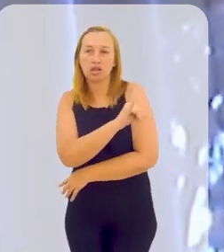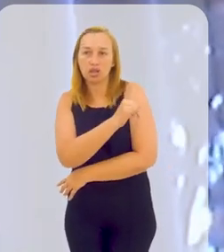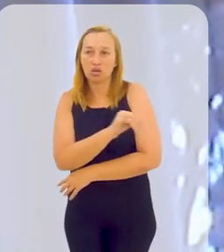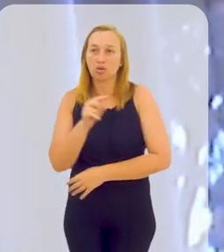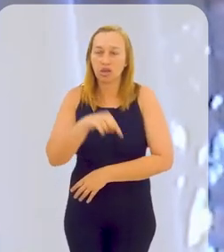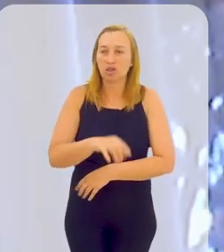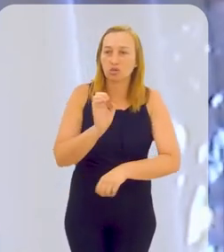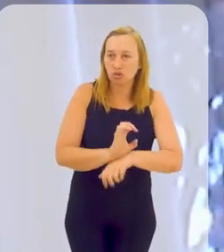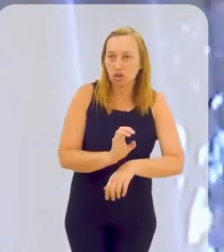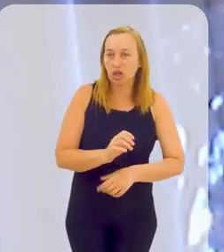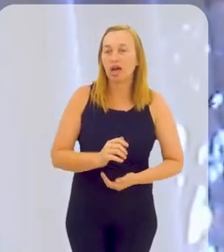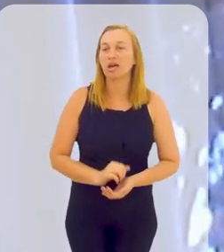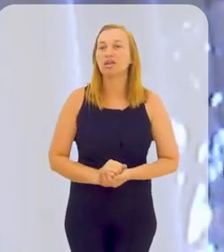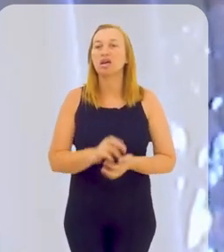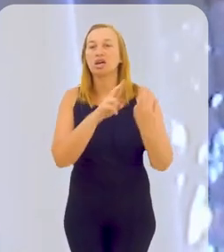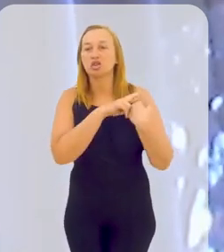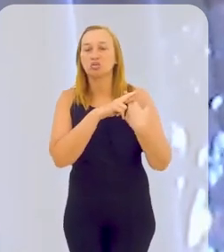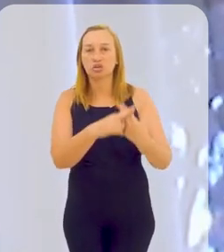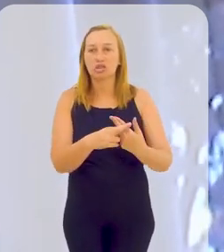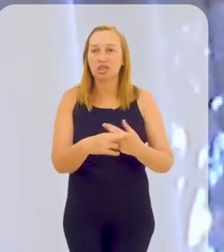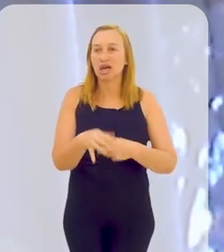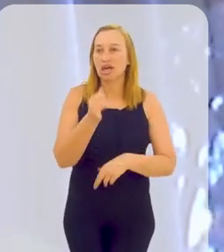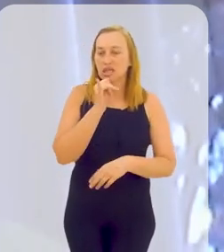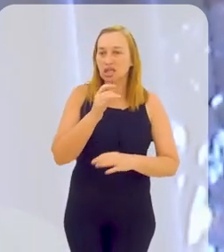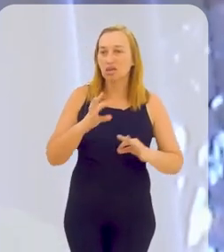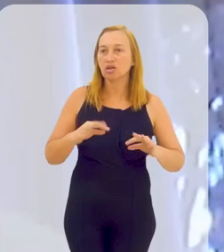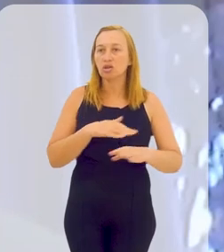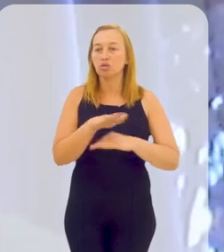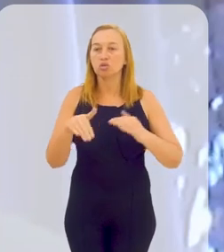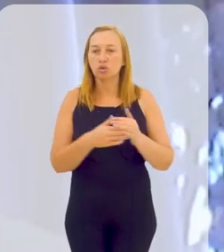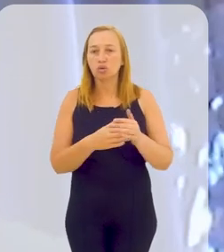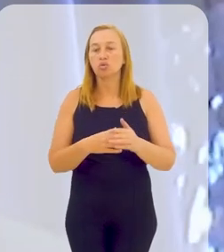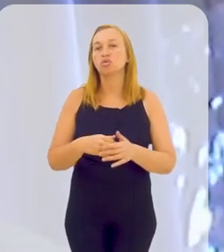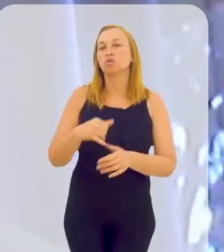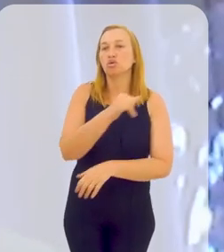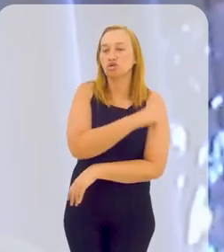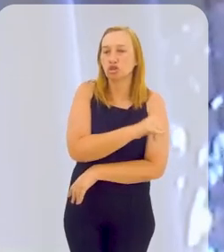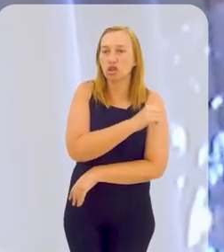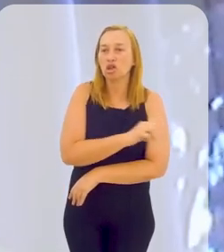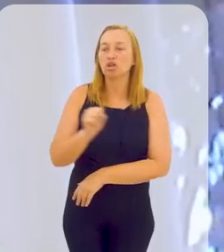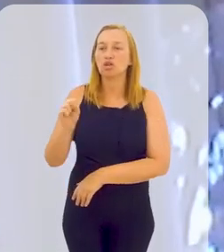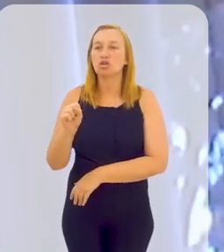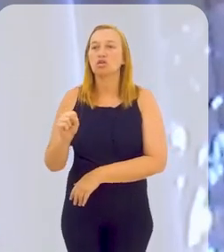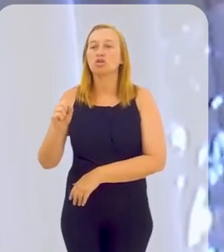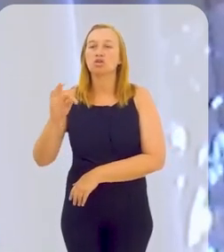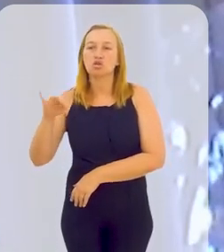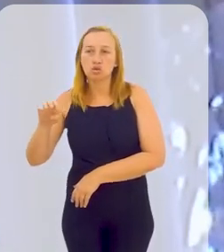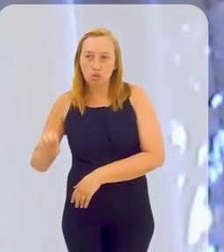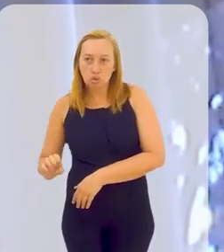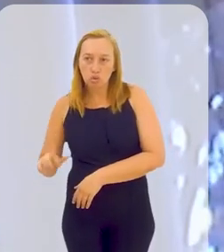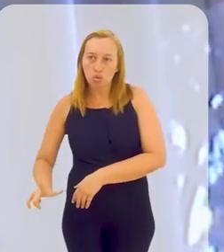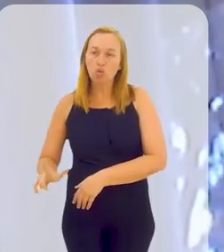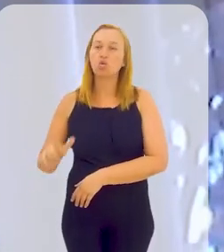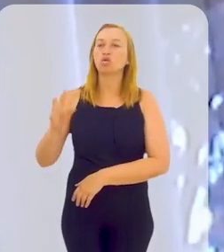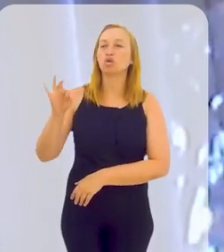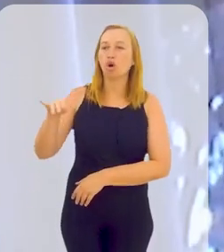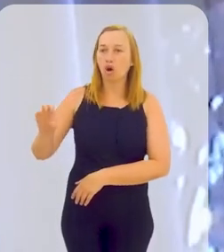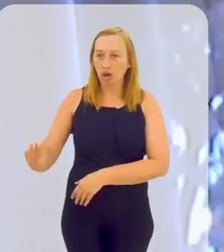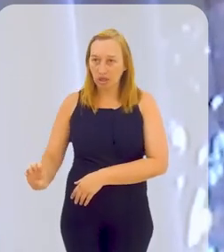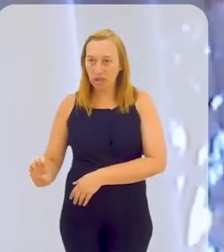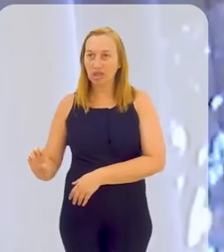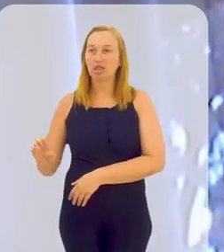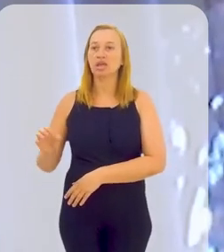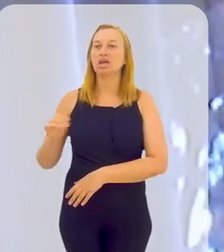saneamento aqui do Estado, sendo responsável, por exemplo, no Rio de Janeiro, toda a Zona Sul, centro da cidade, Zona Norte,